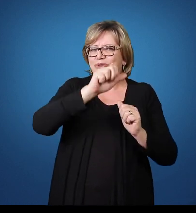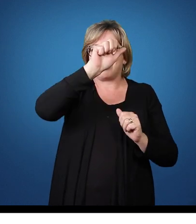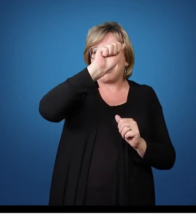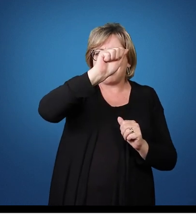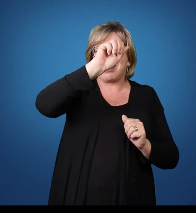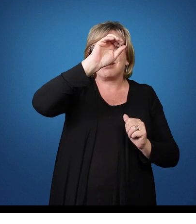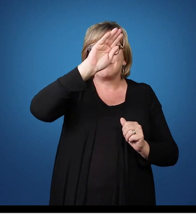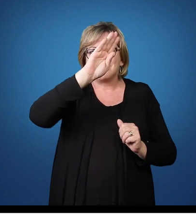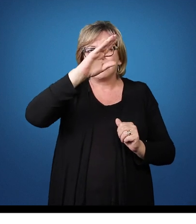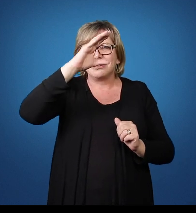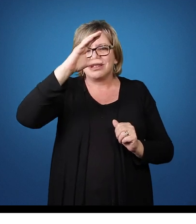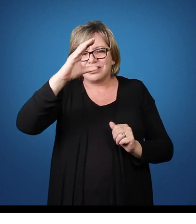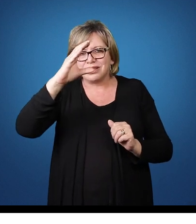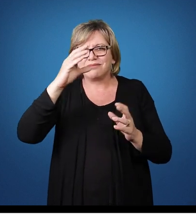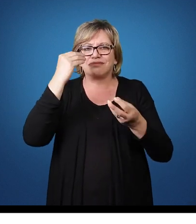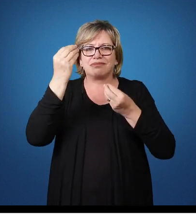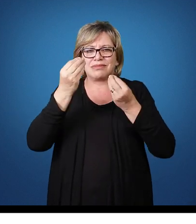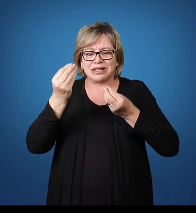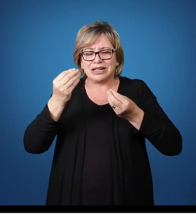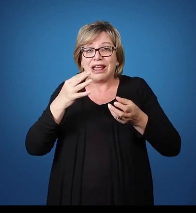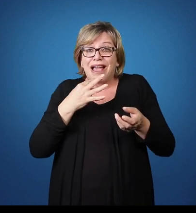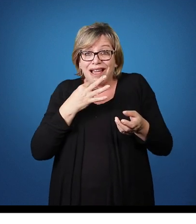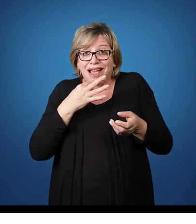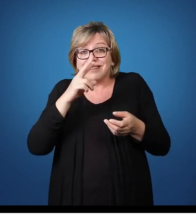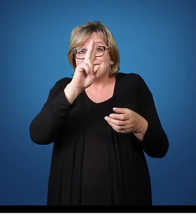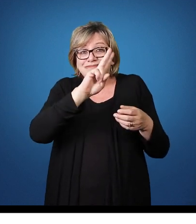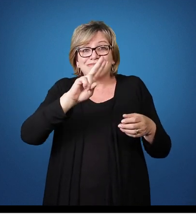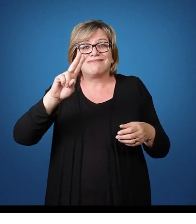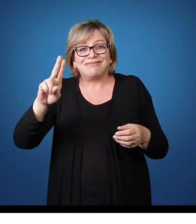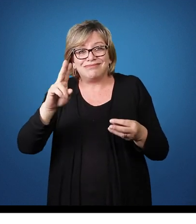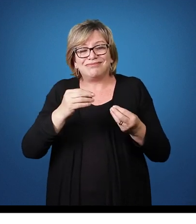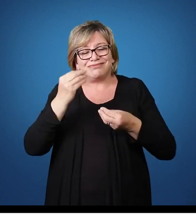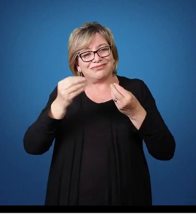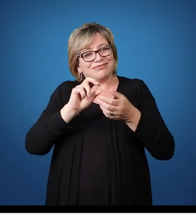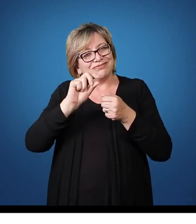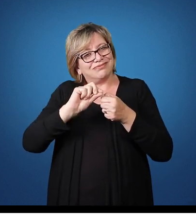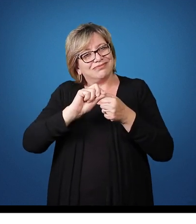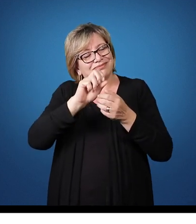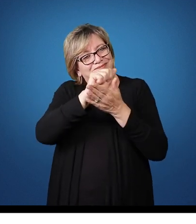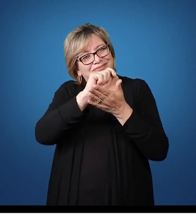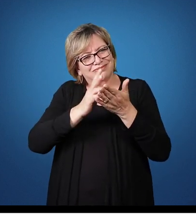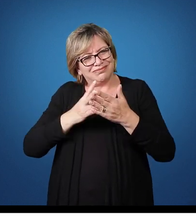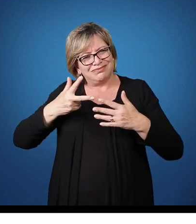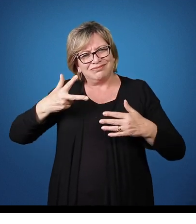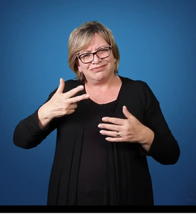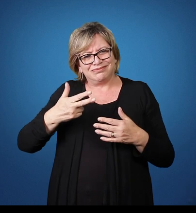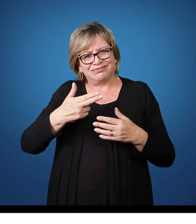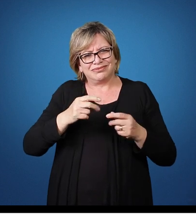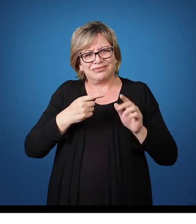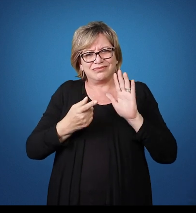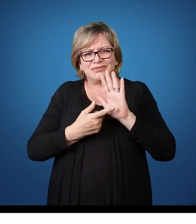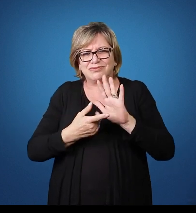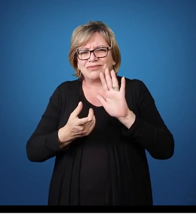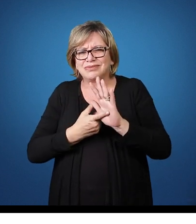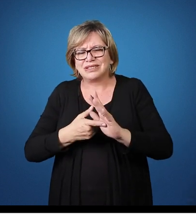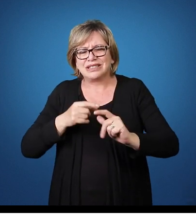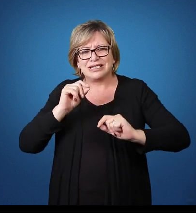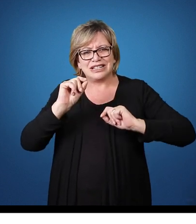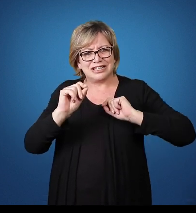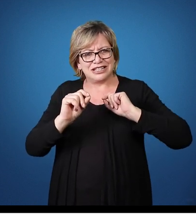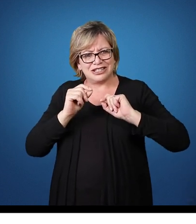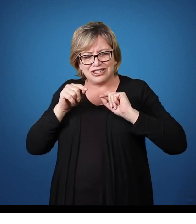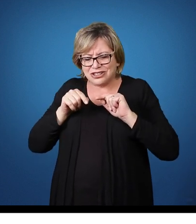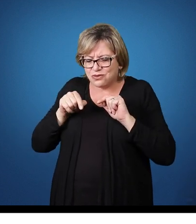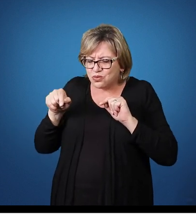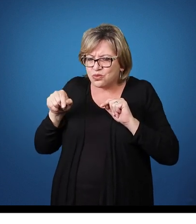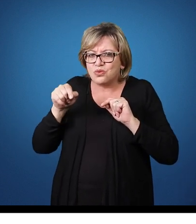com ele Para que ele reconhecesse o seu nome Fazendo atividades com recorte Dando sinalização Para que